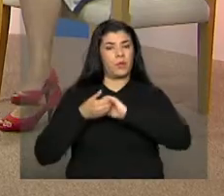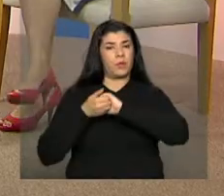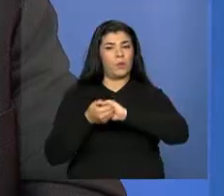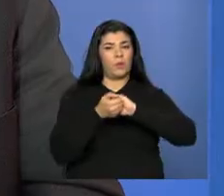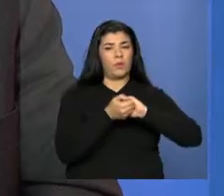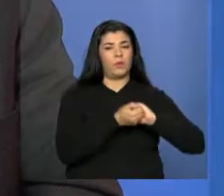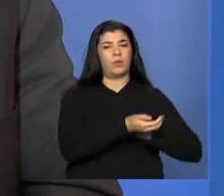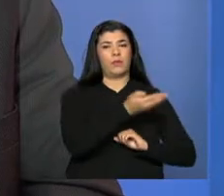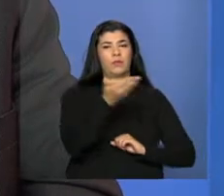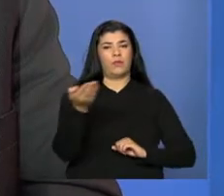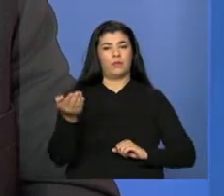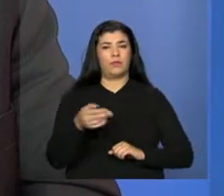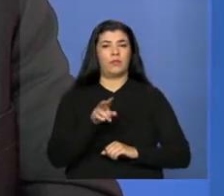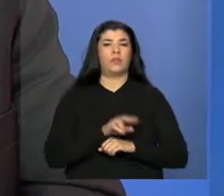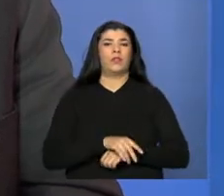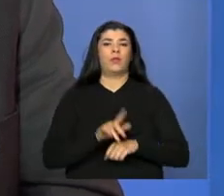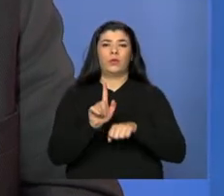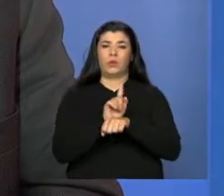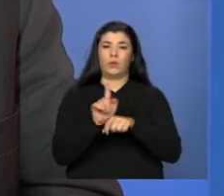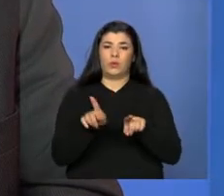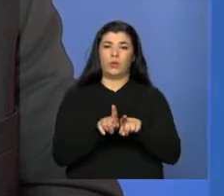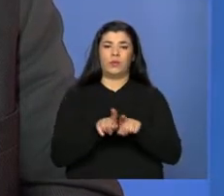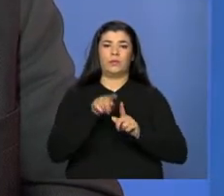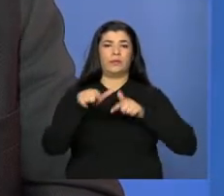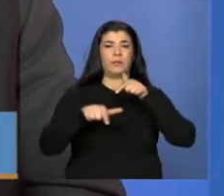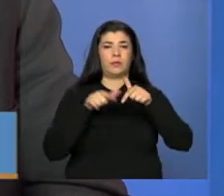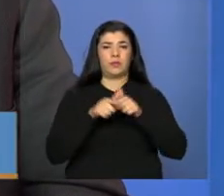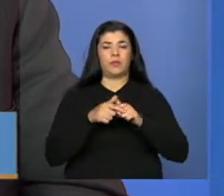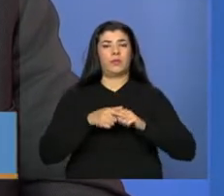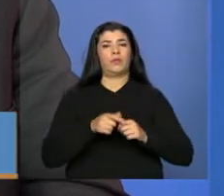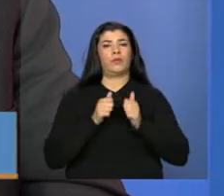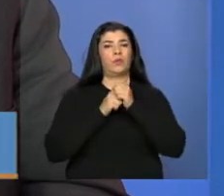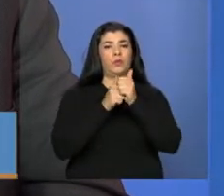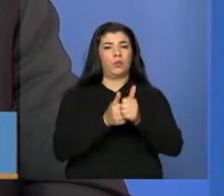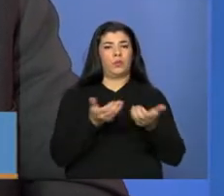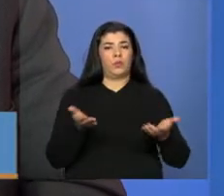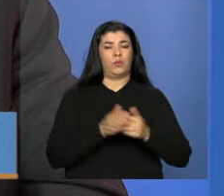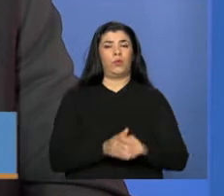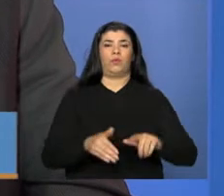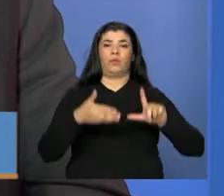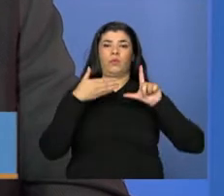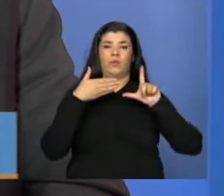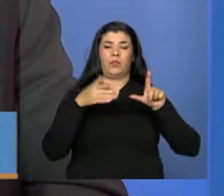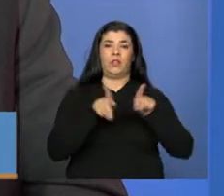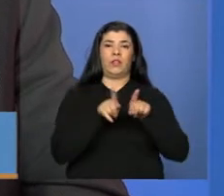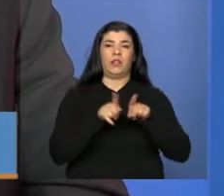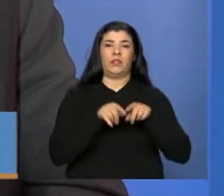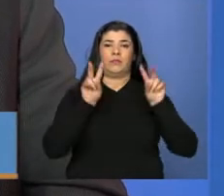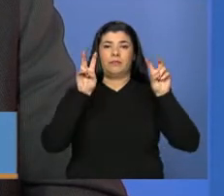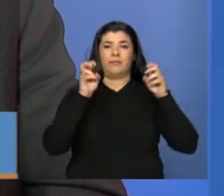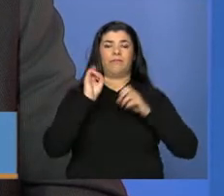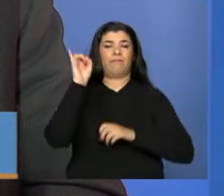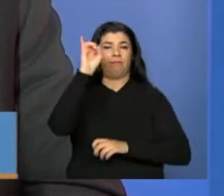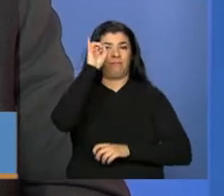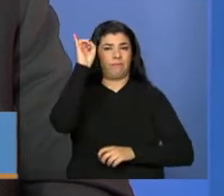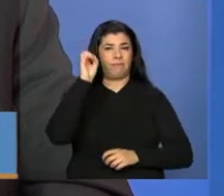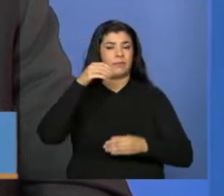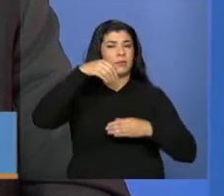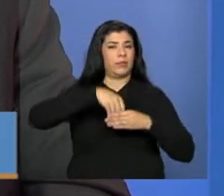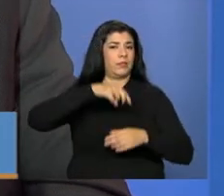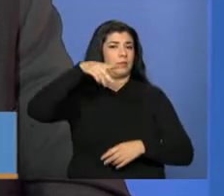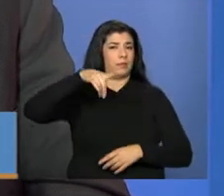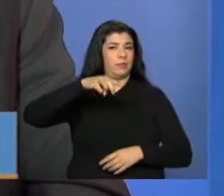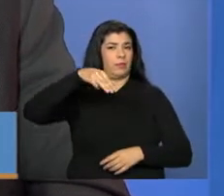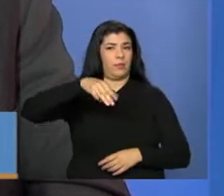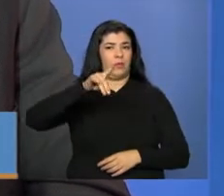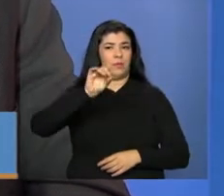trabalhadores, conselheiros que nos acompanham nesta teleconferência, dizer que esse tema para o Ministério do Desenvolvimento Social e Combate à Fome é um tema muito caro.